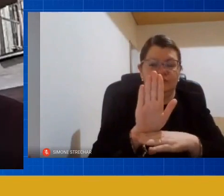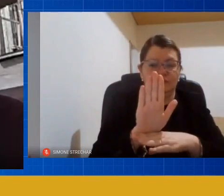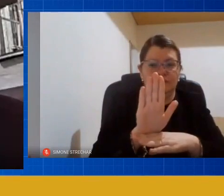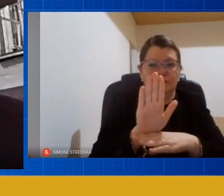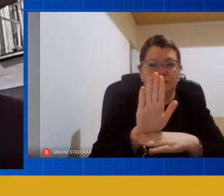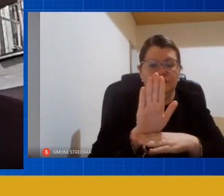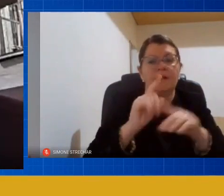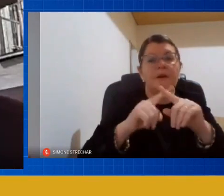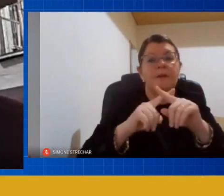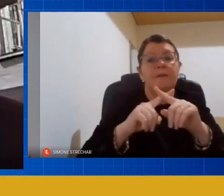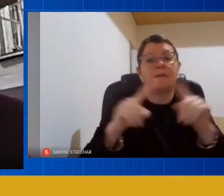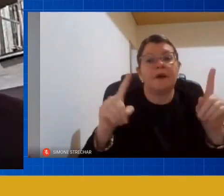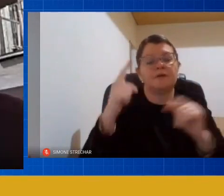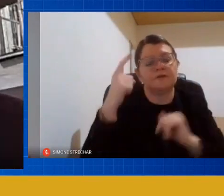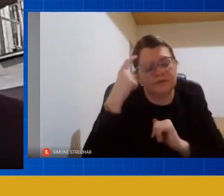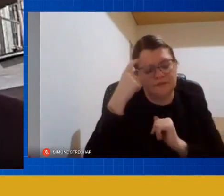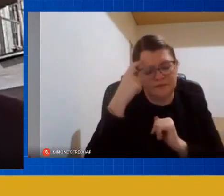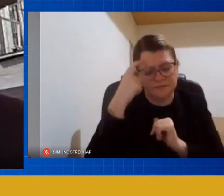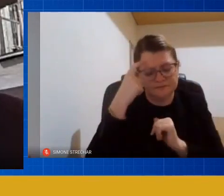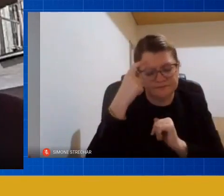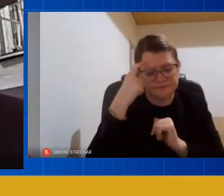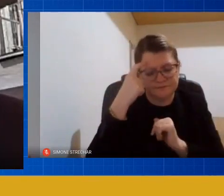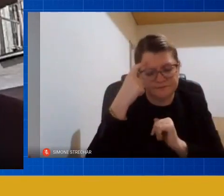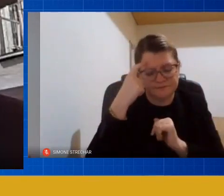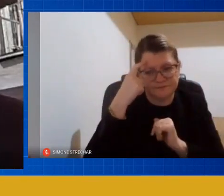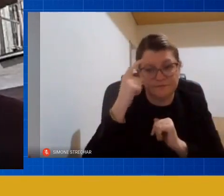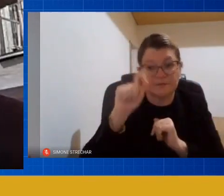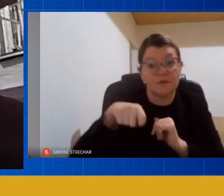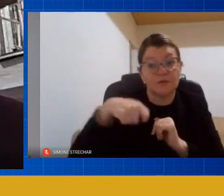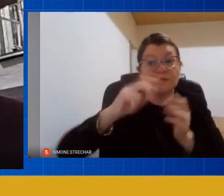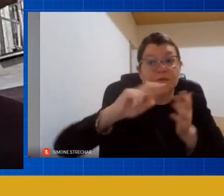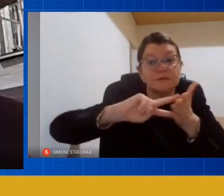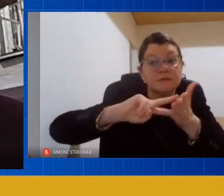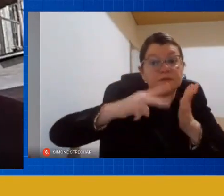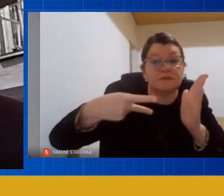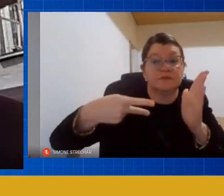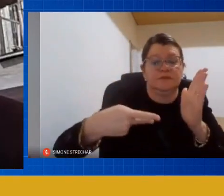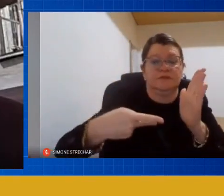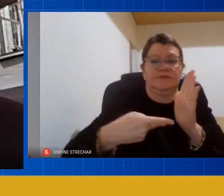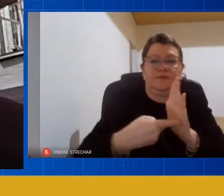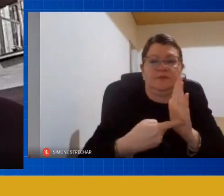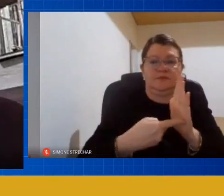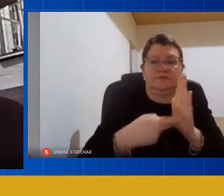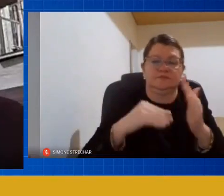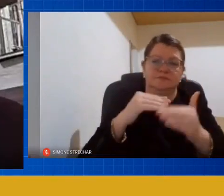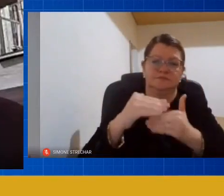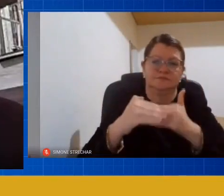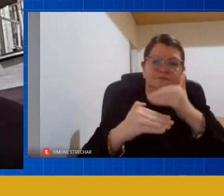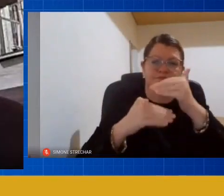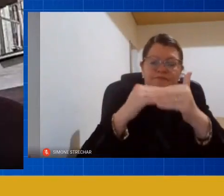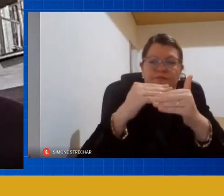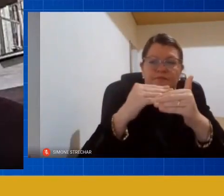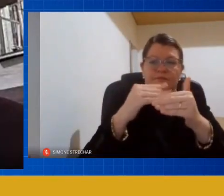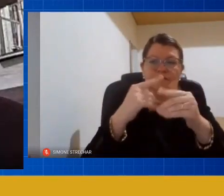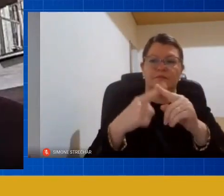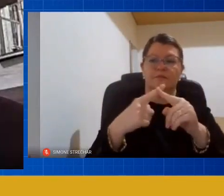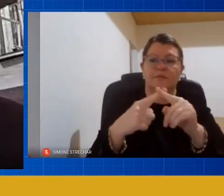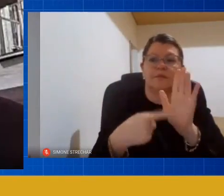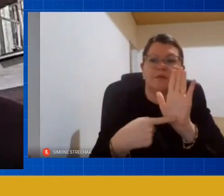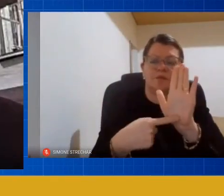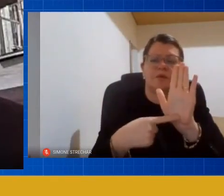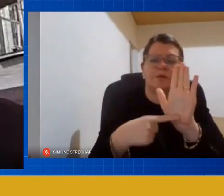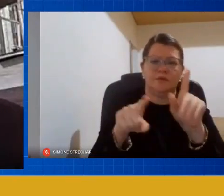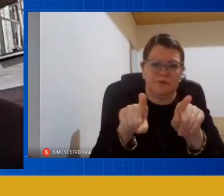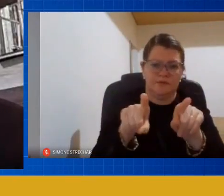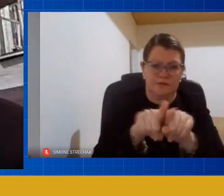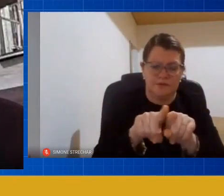de tudo é fundamental pensar que na ressignificação desse processo o que está em cena também é o